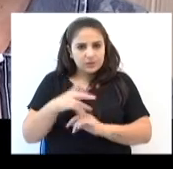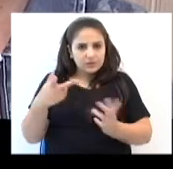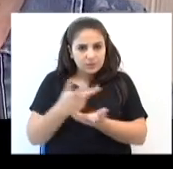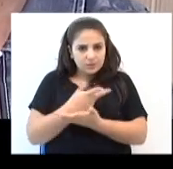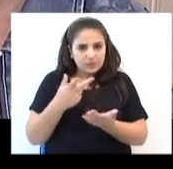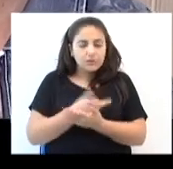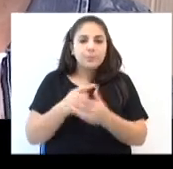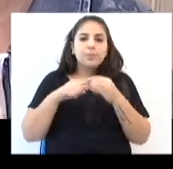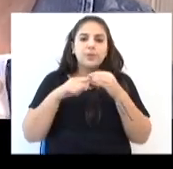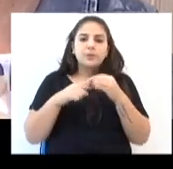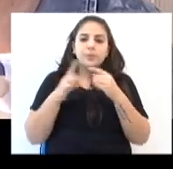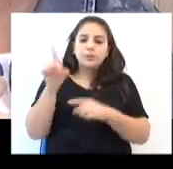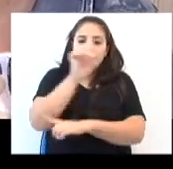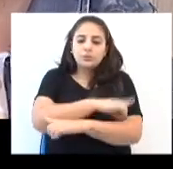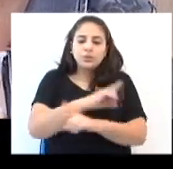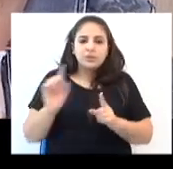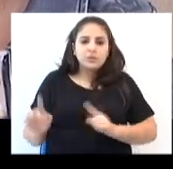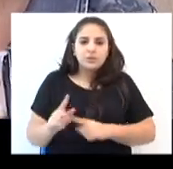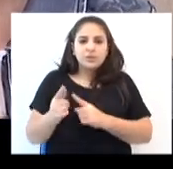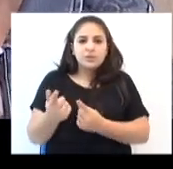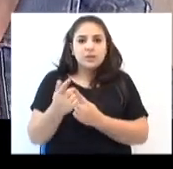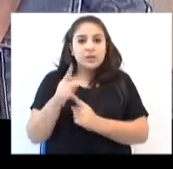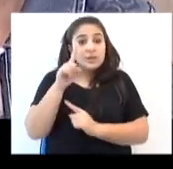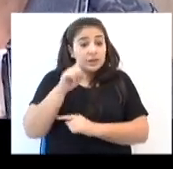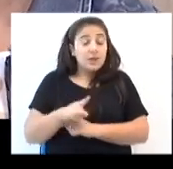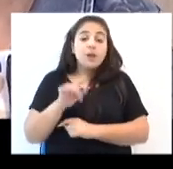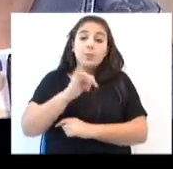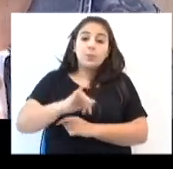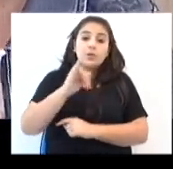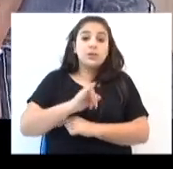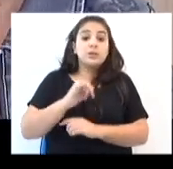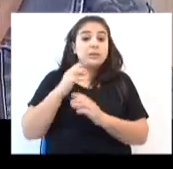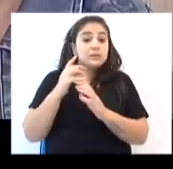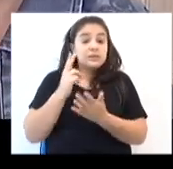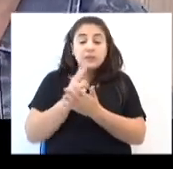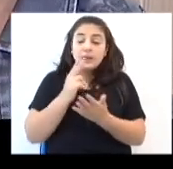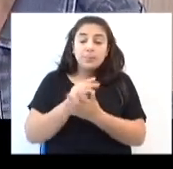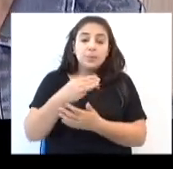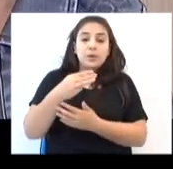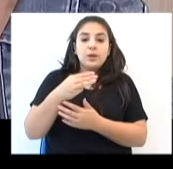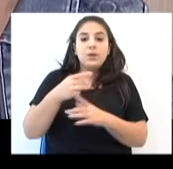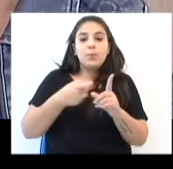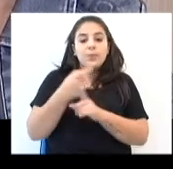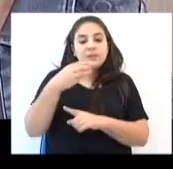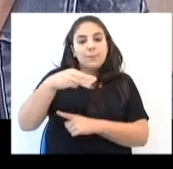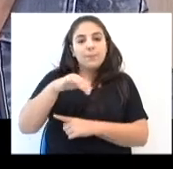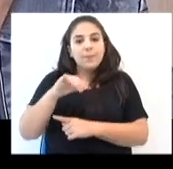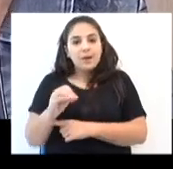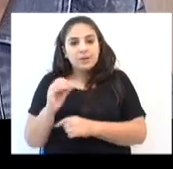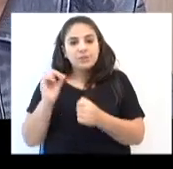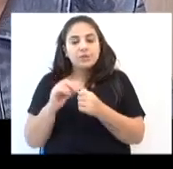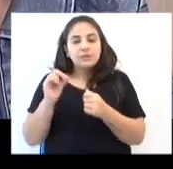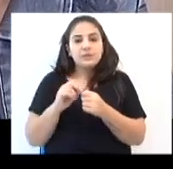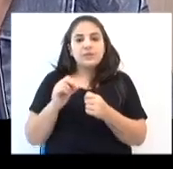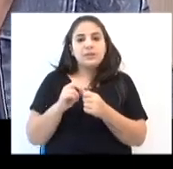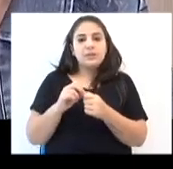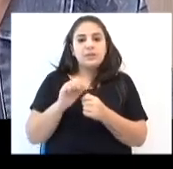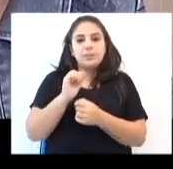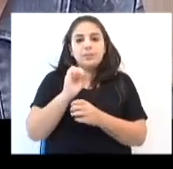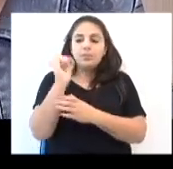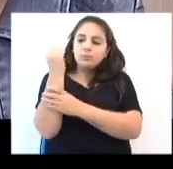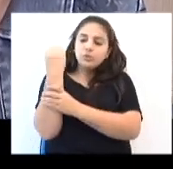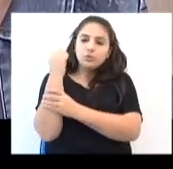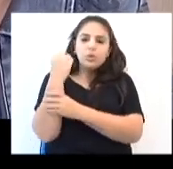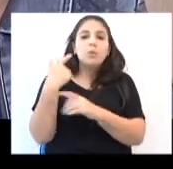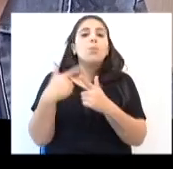sociais que estão acontecendo, principalmente o Dia do Desafio, que já é de praxe, todo mês de maio se fazer uma atividade